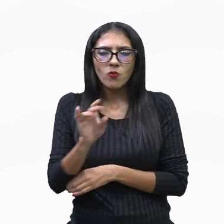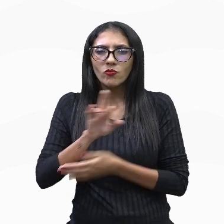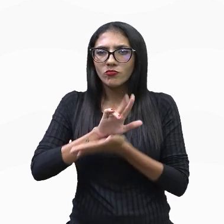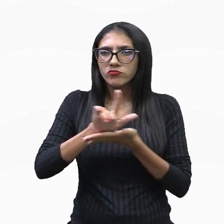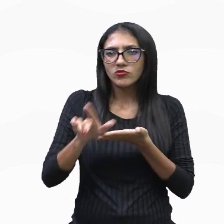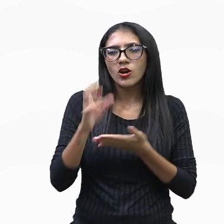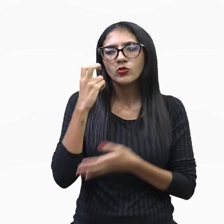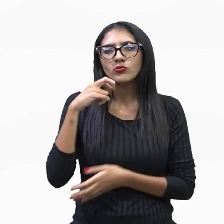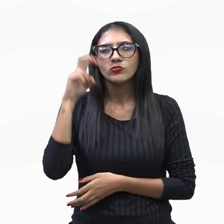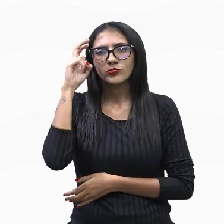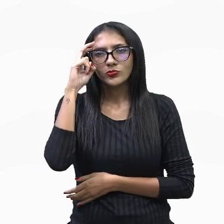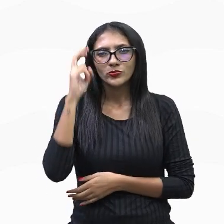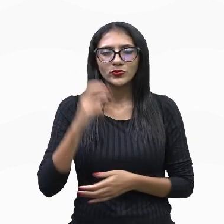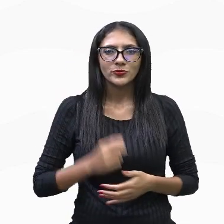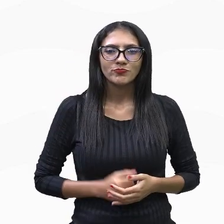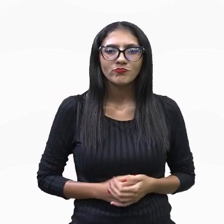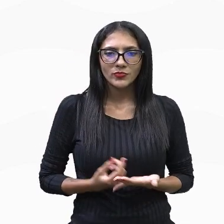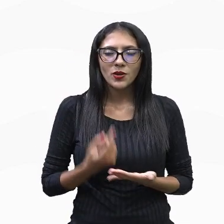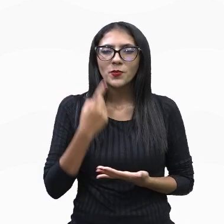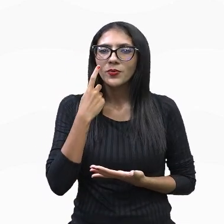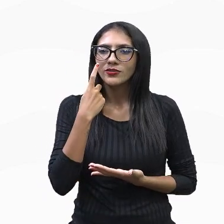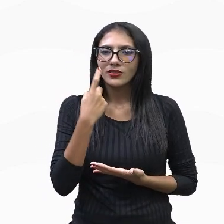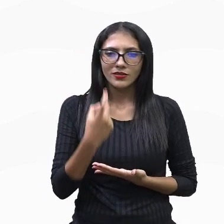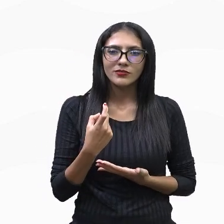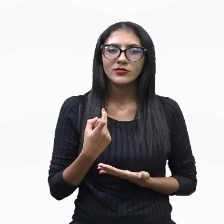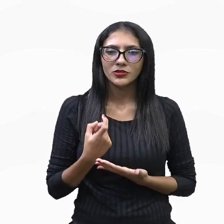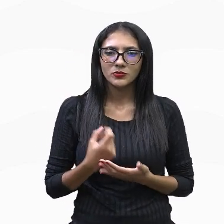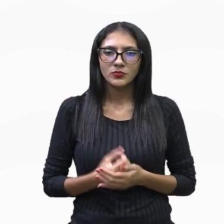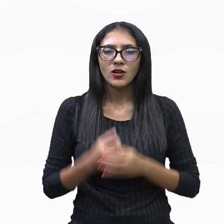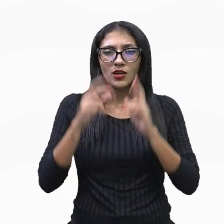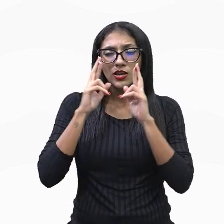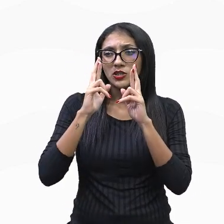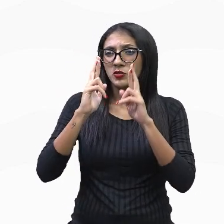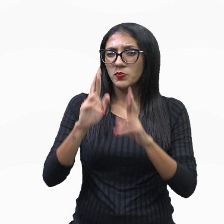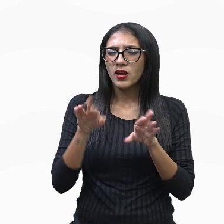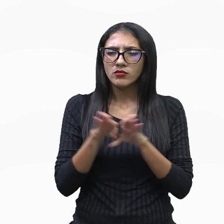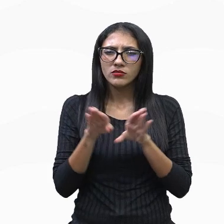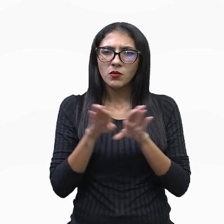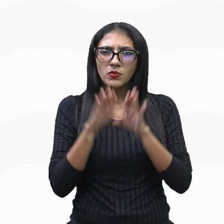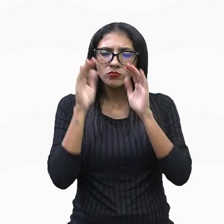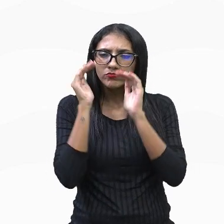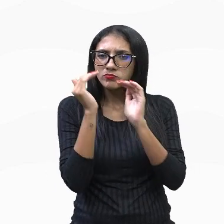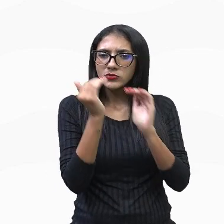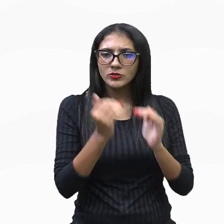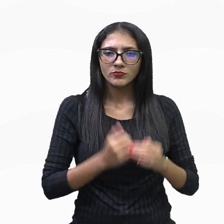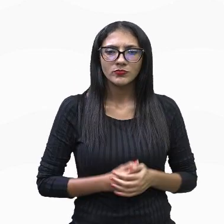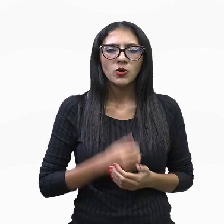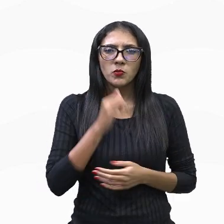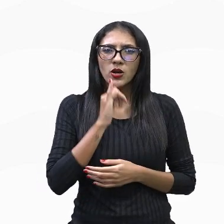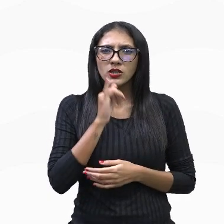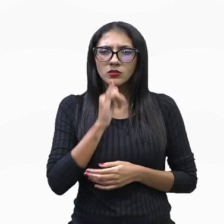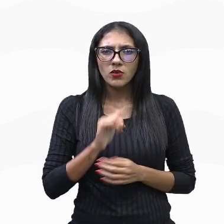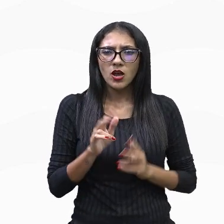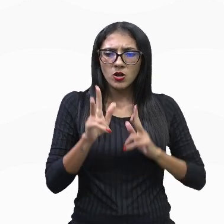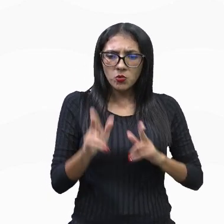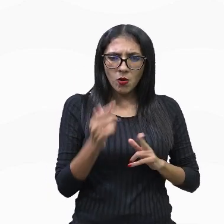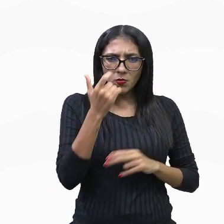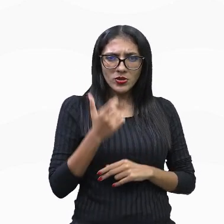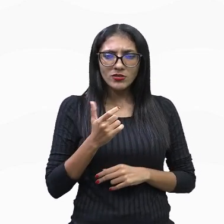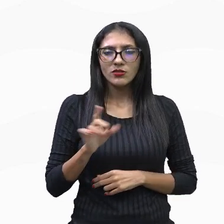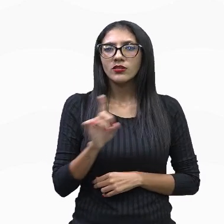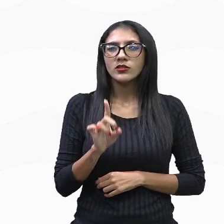Bem interessante, né? Respeito e tolerância em relação a culturas diferentes. Não é igual a mim, mas tem que ser